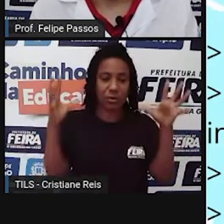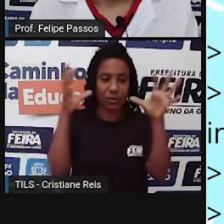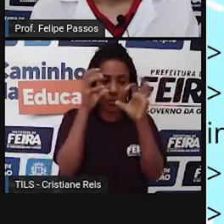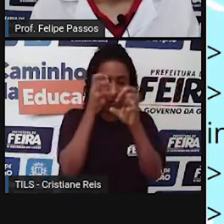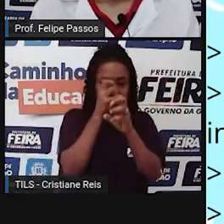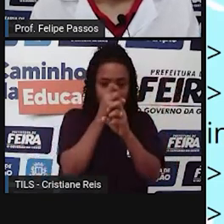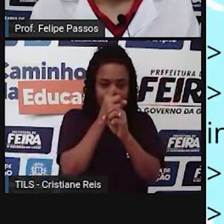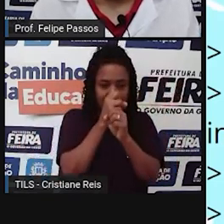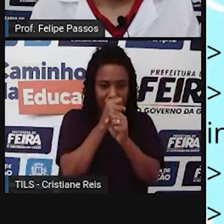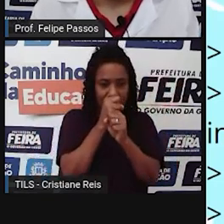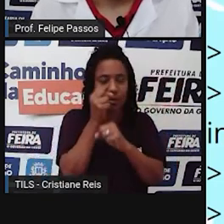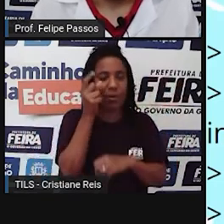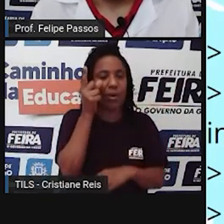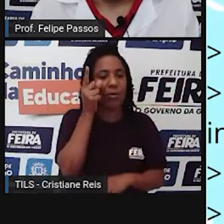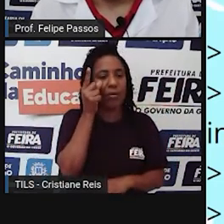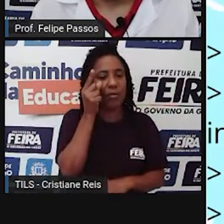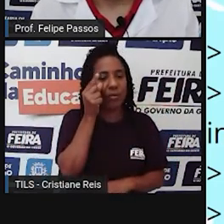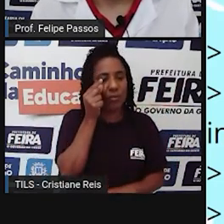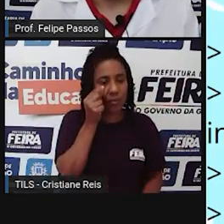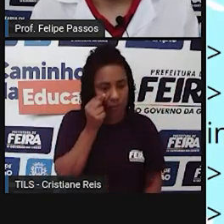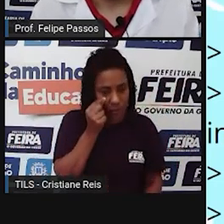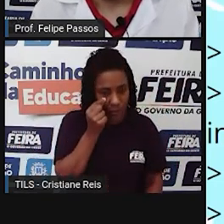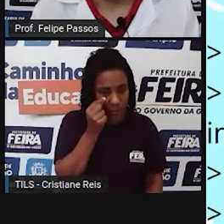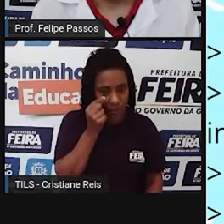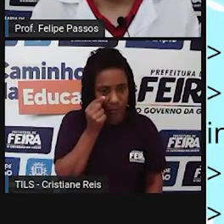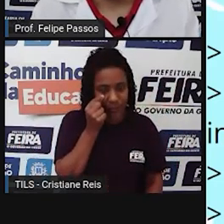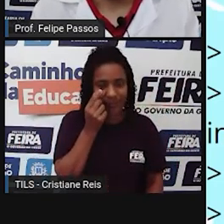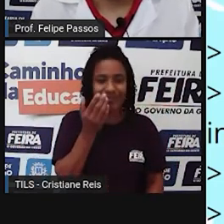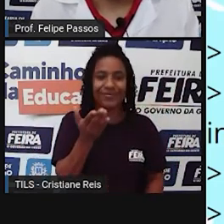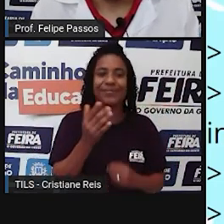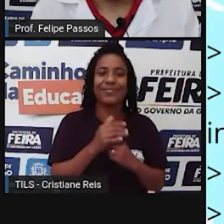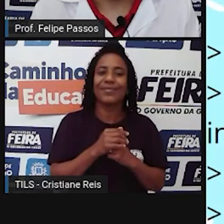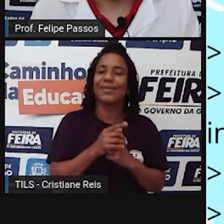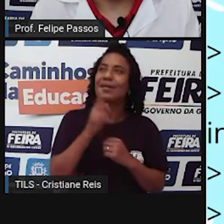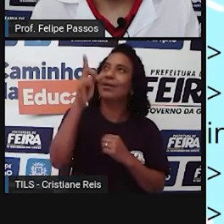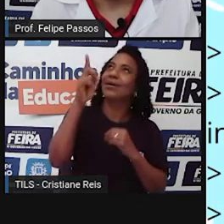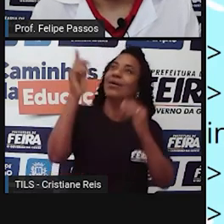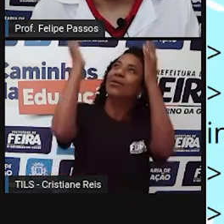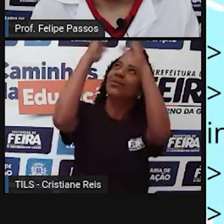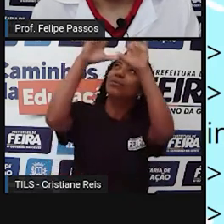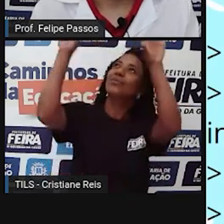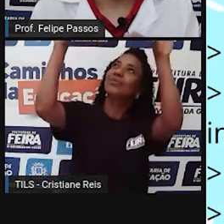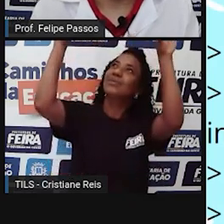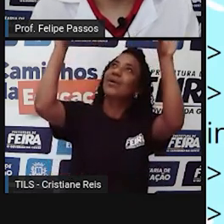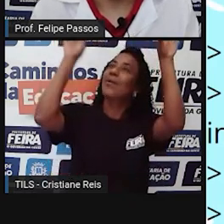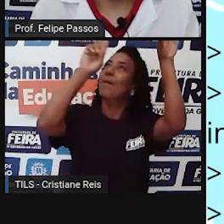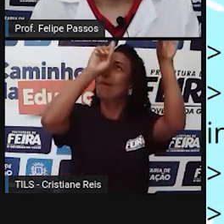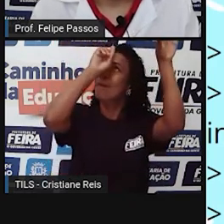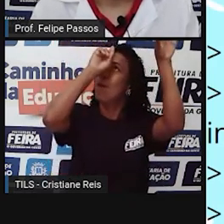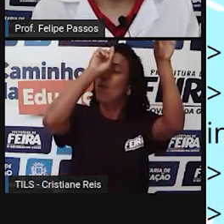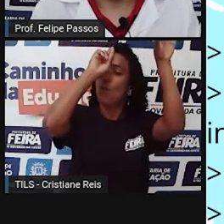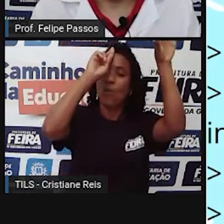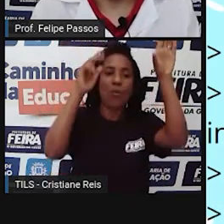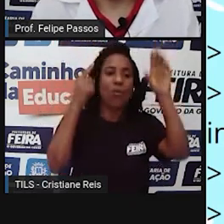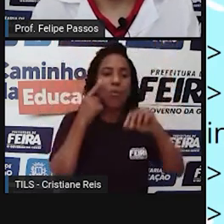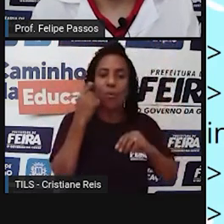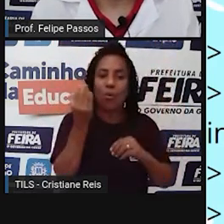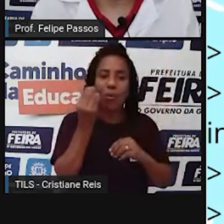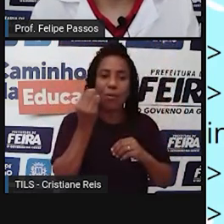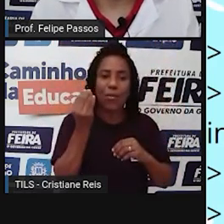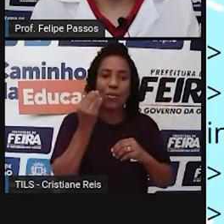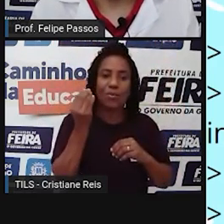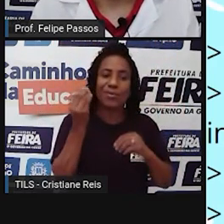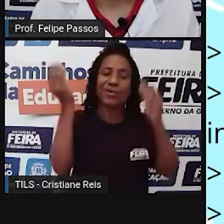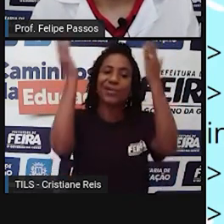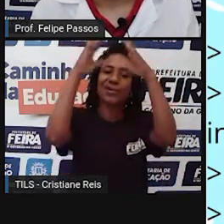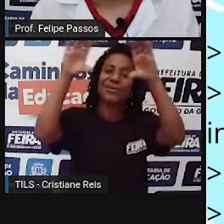quentes. Como é que é o céu? Pare para pensar aí. Como que é o céu meio-dia? Pense aí um dia sem nuvens. Que